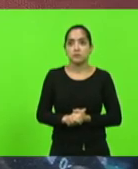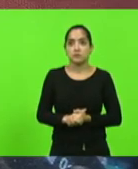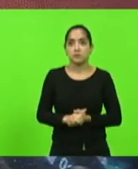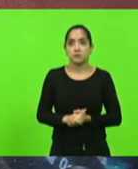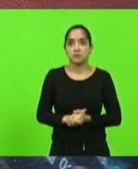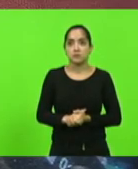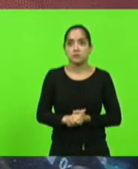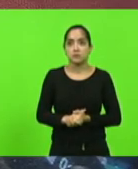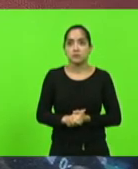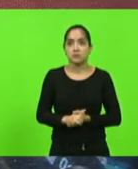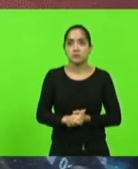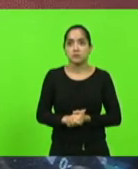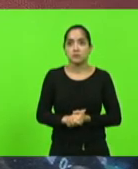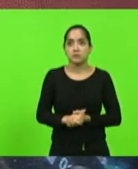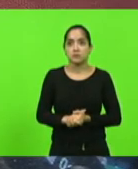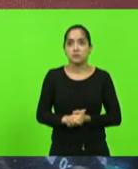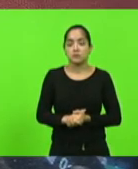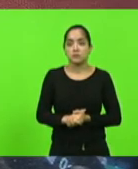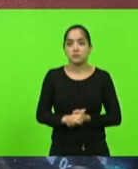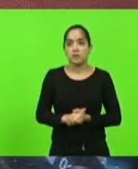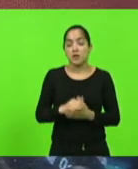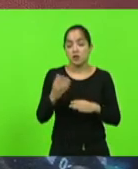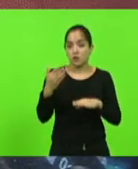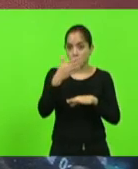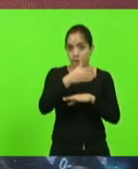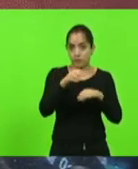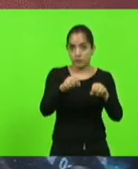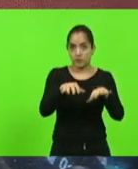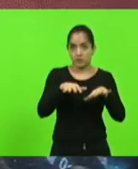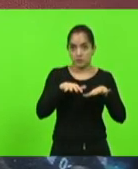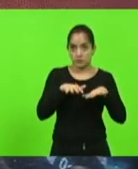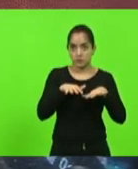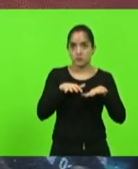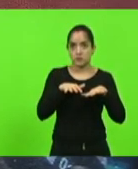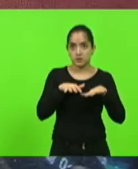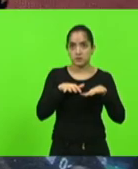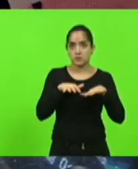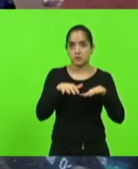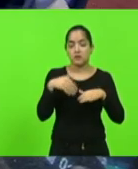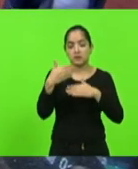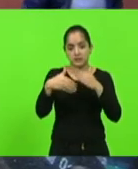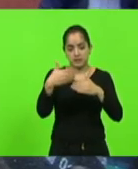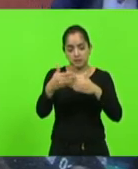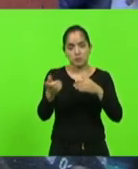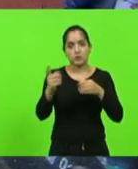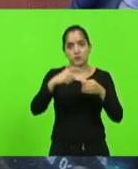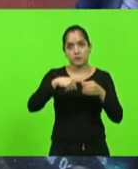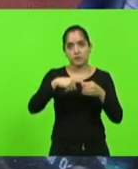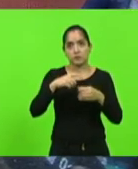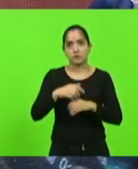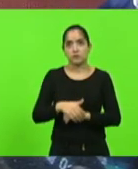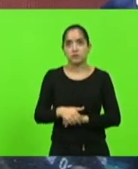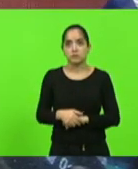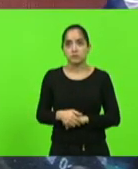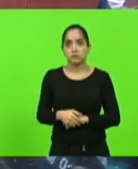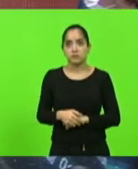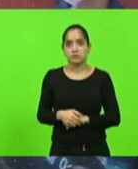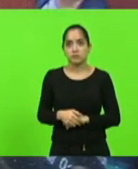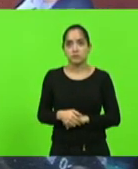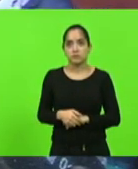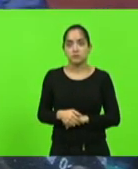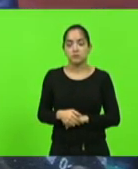não tem problema, eu vou, eu vou na minha audiência, pois não, e depois eu retorno, senhor presidente. Obrigado, obrigado,